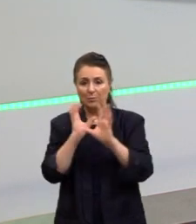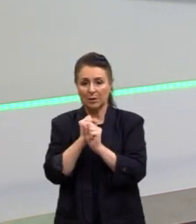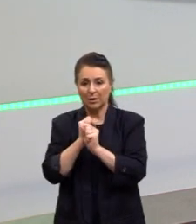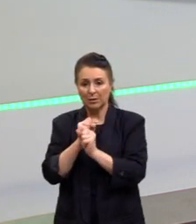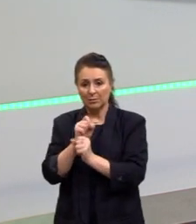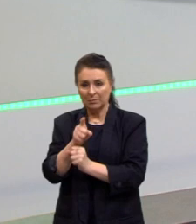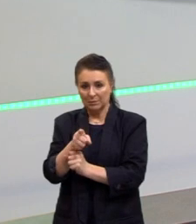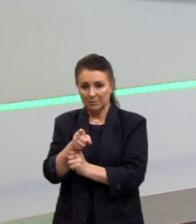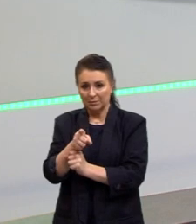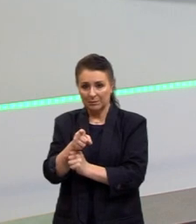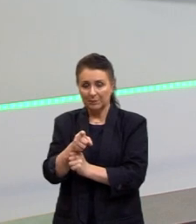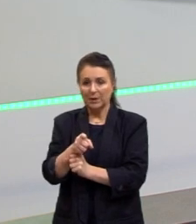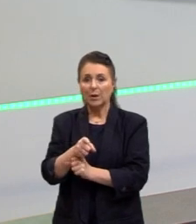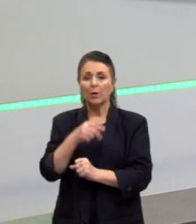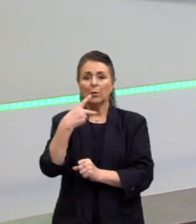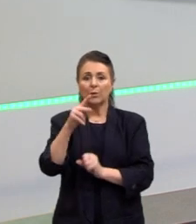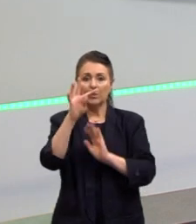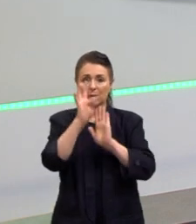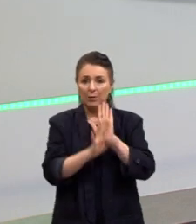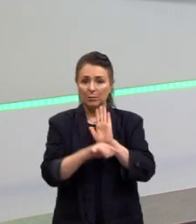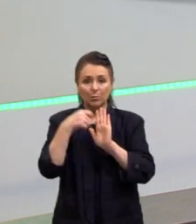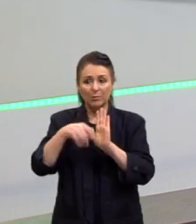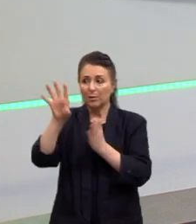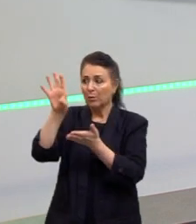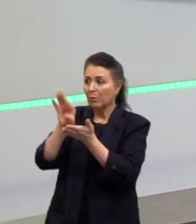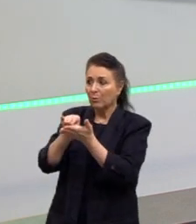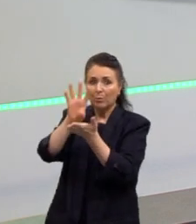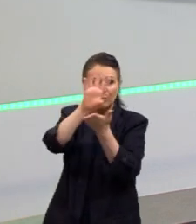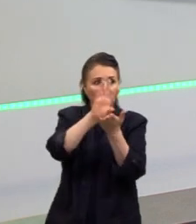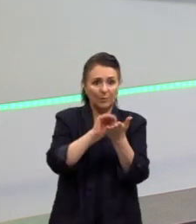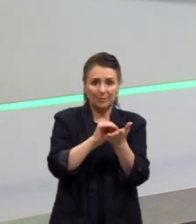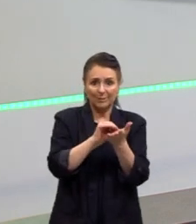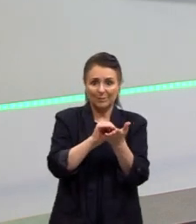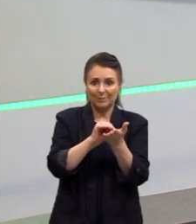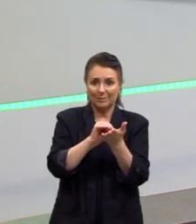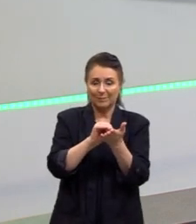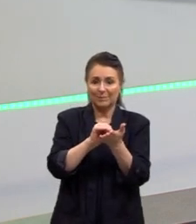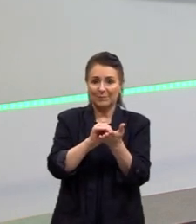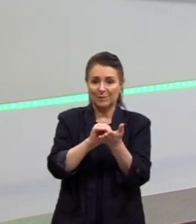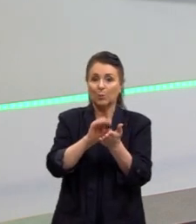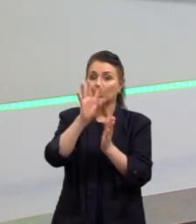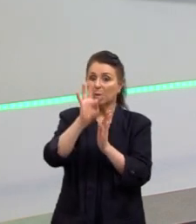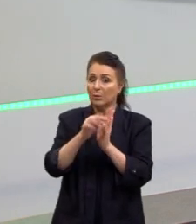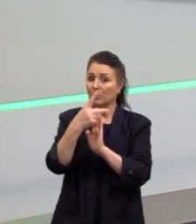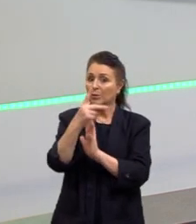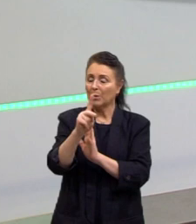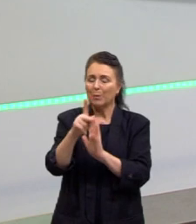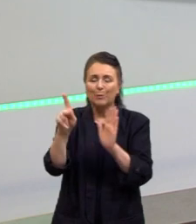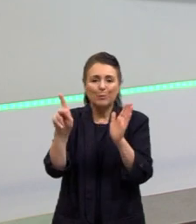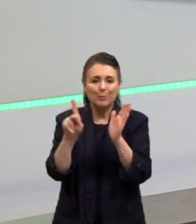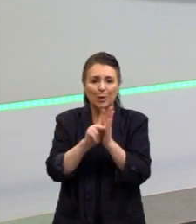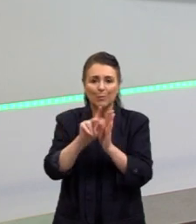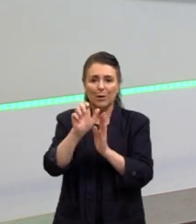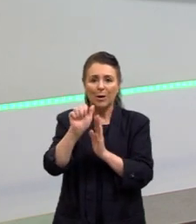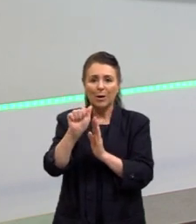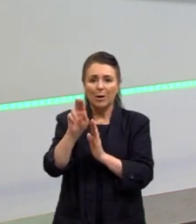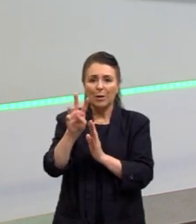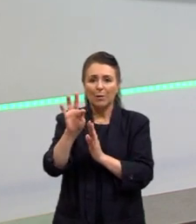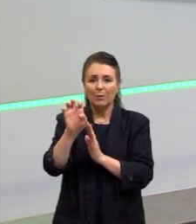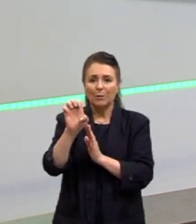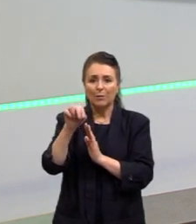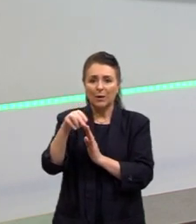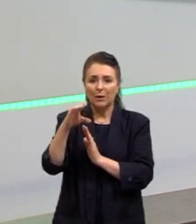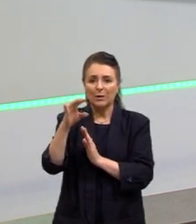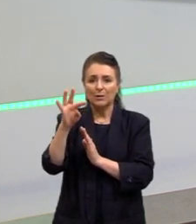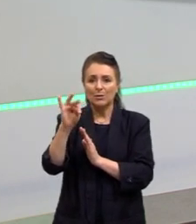Tu perceber que o teu texto não precisa ser copiado. Ele deve ser autêntico, porque ele vai ser, assim como cada